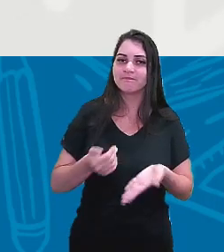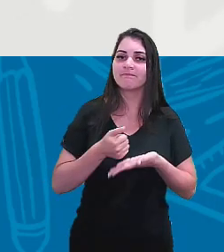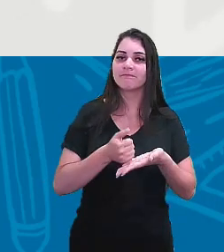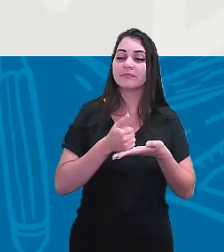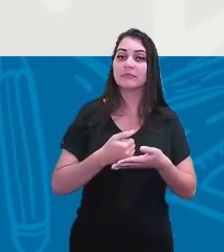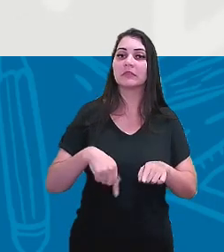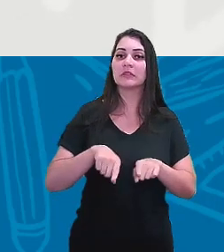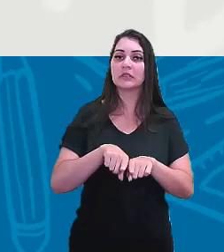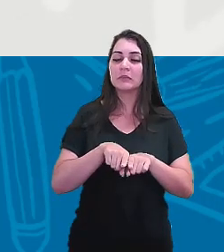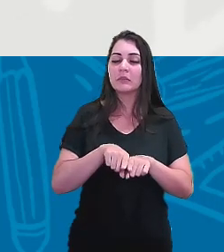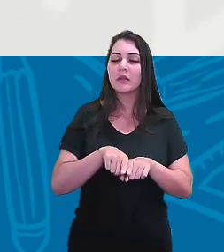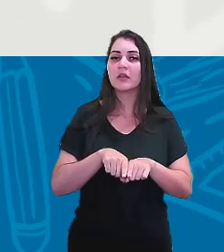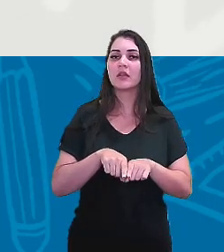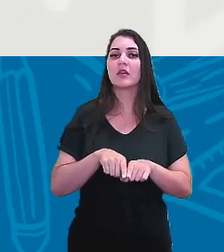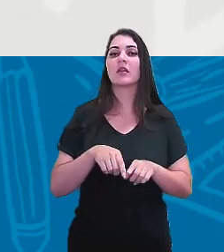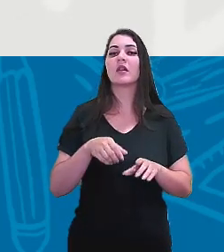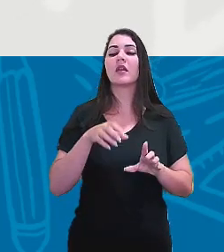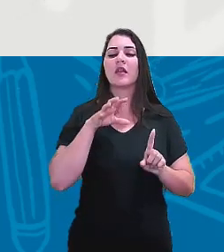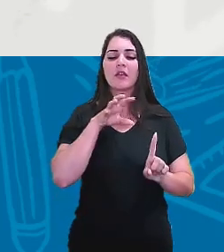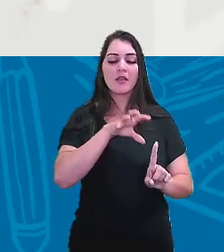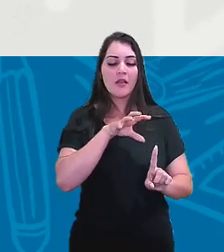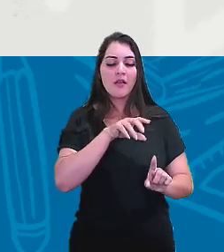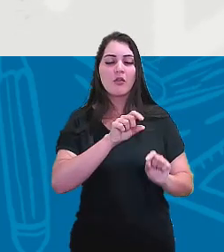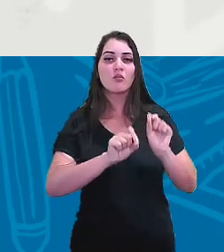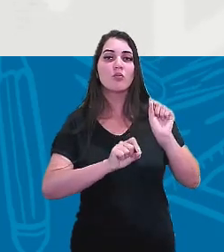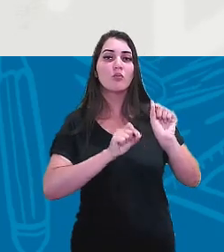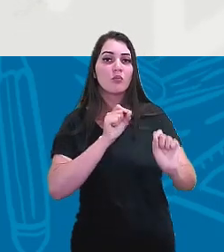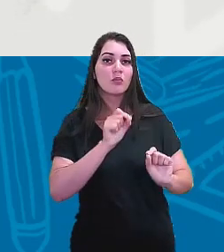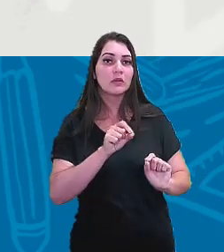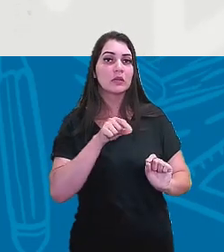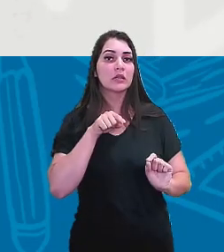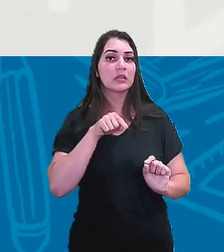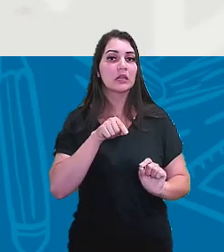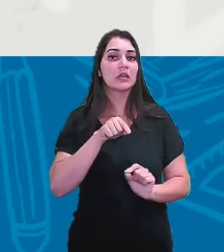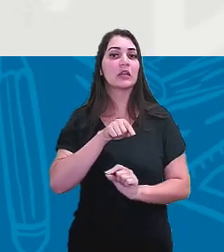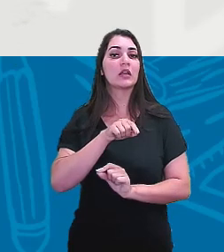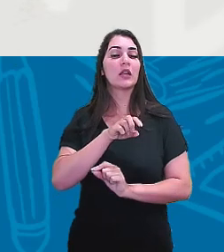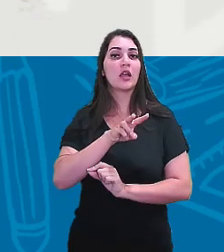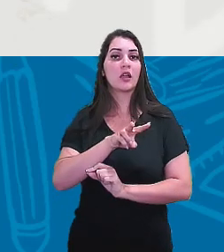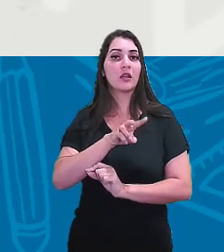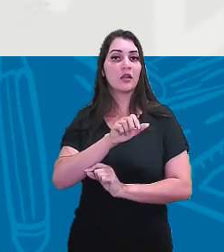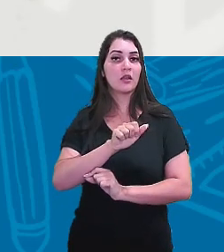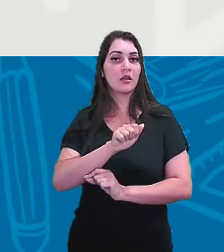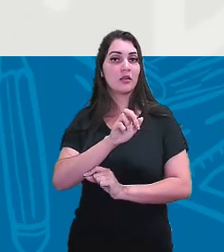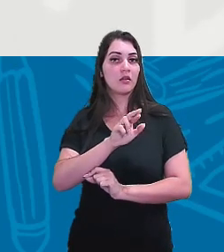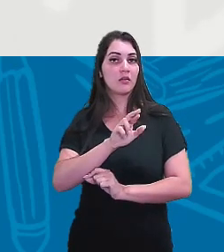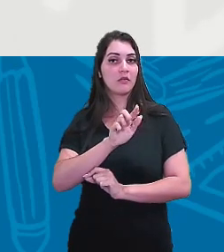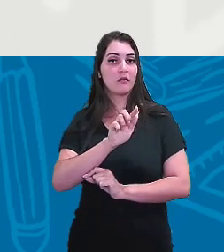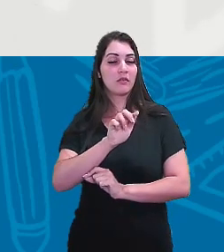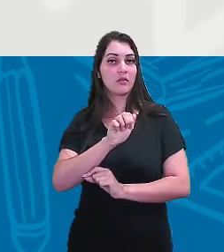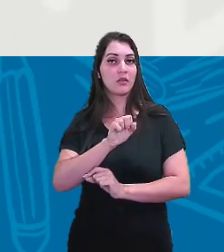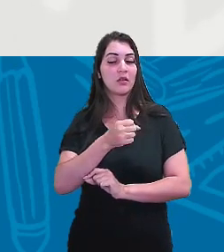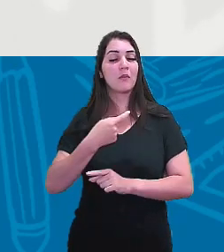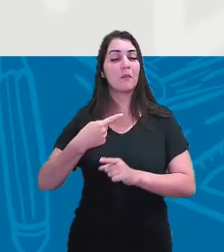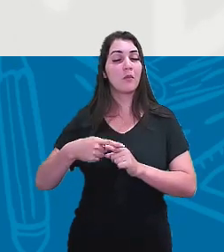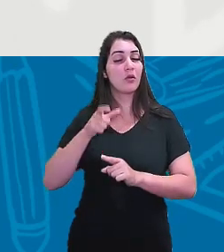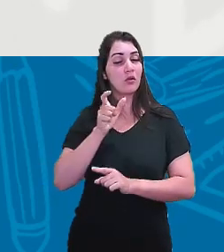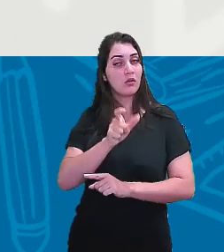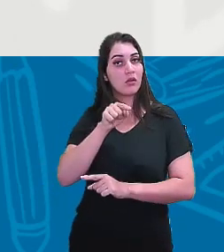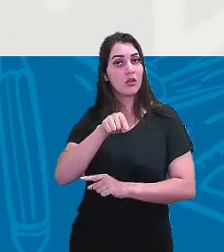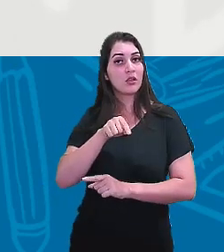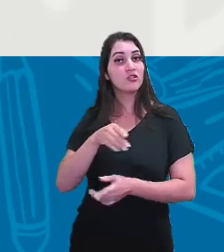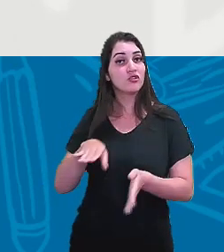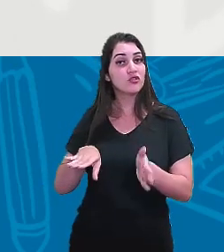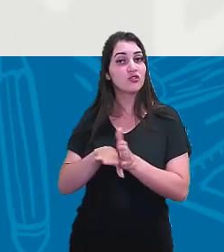consequentemente, ela influenciou essa era Vargas porque para Getúlio Vargas chegar ao